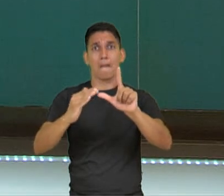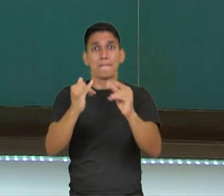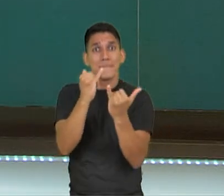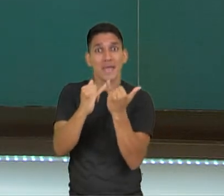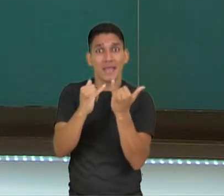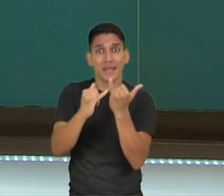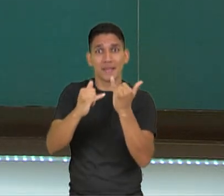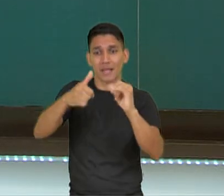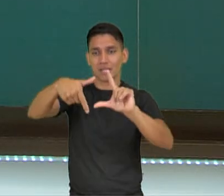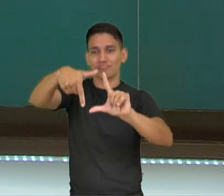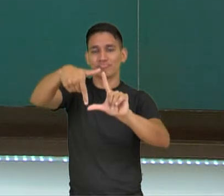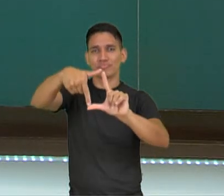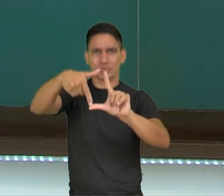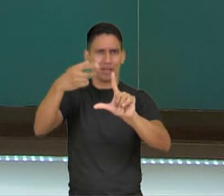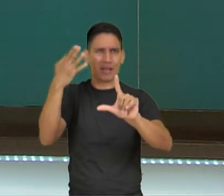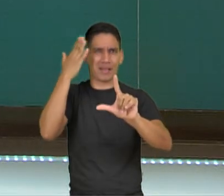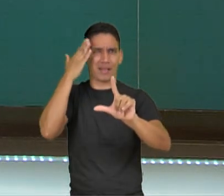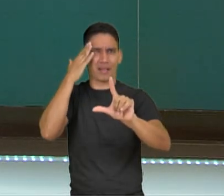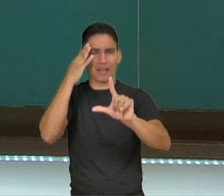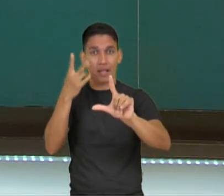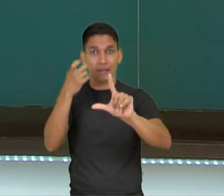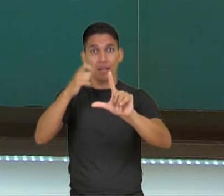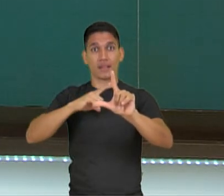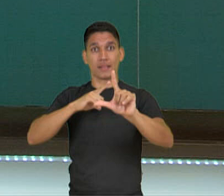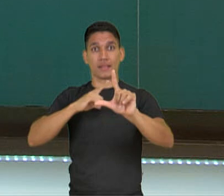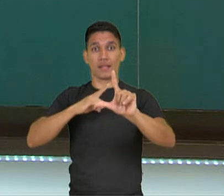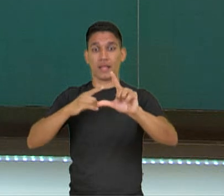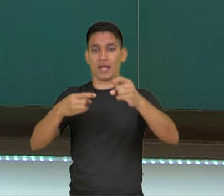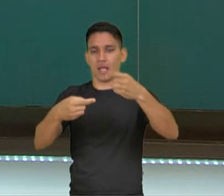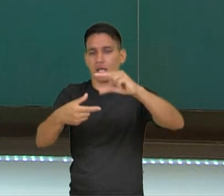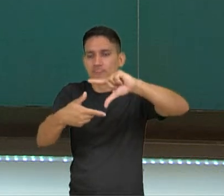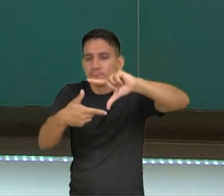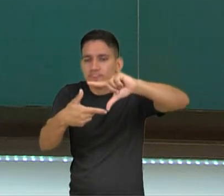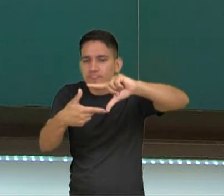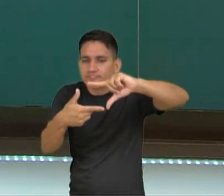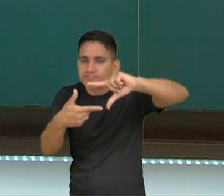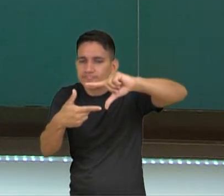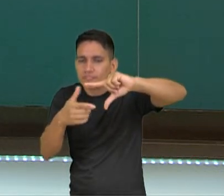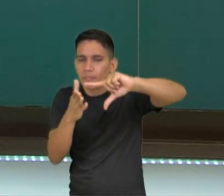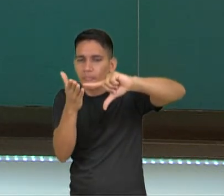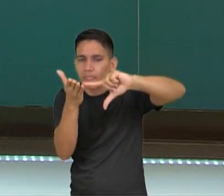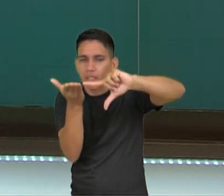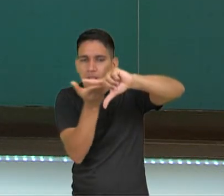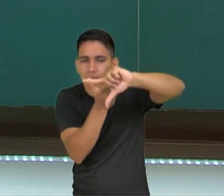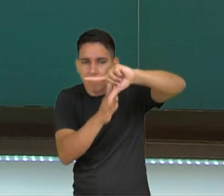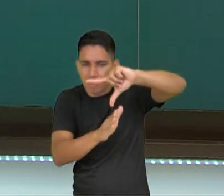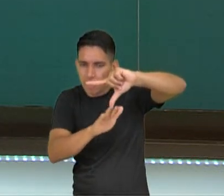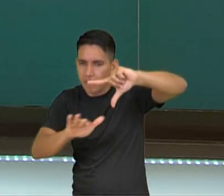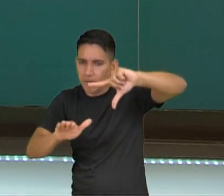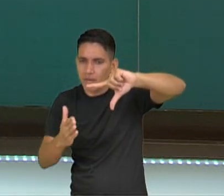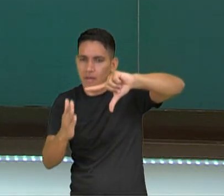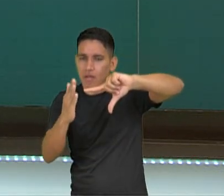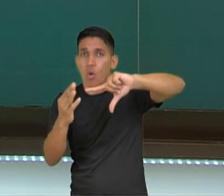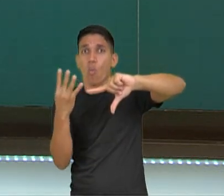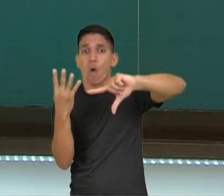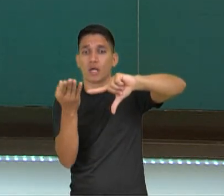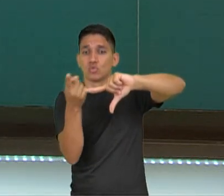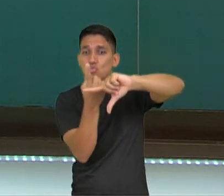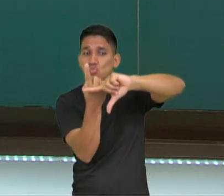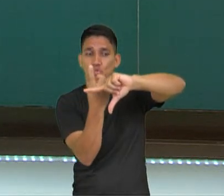O retângulo. Não tem um retângulo? Esse retângulo aqui é um quadrilátero, porque tem um, dois, três, quatro lados.